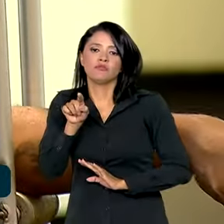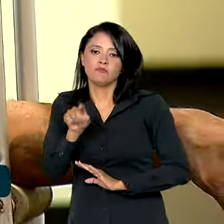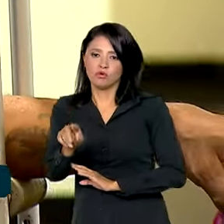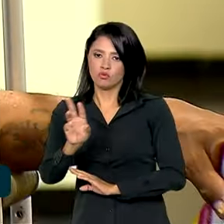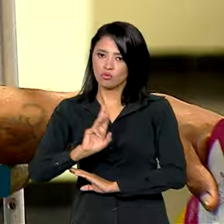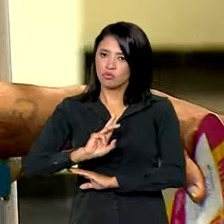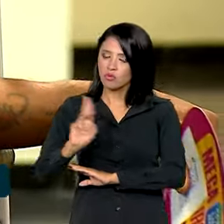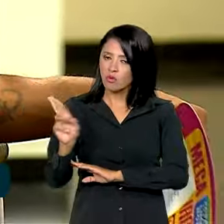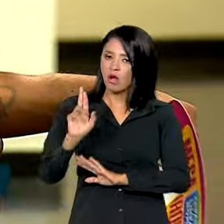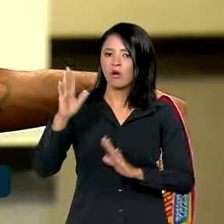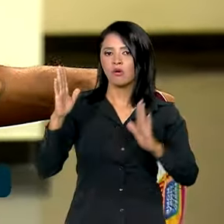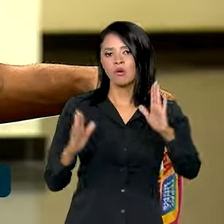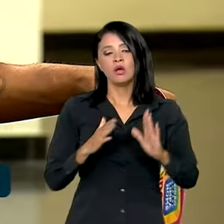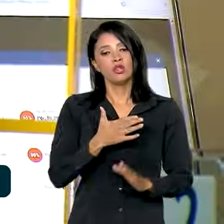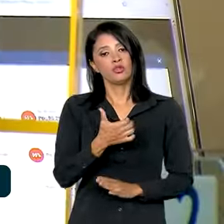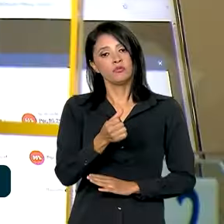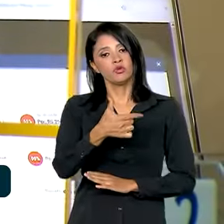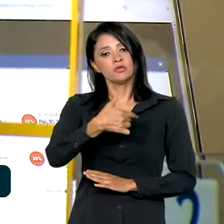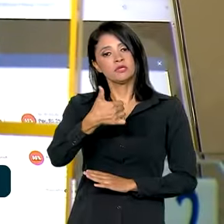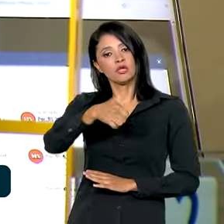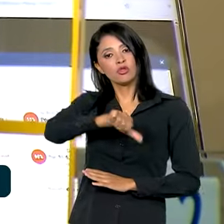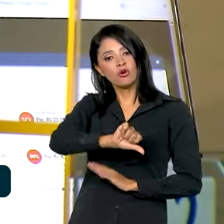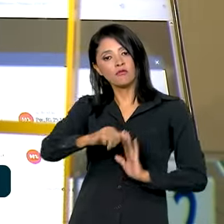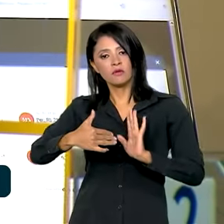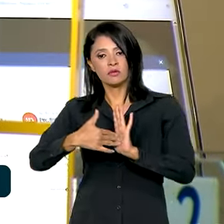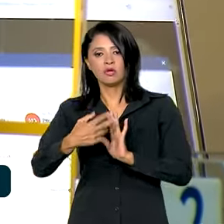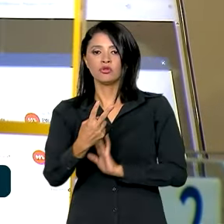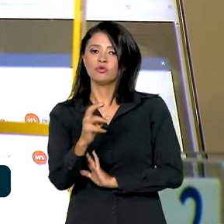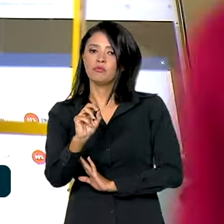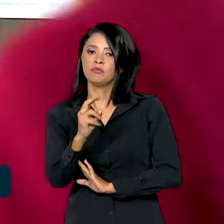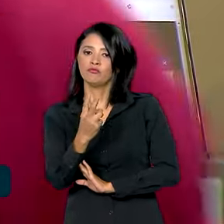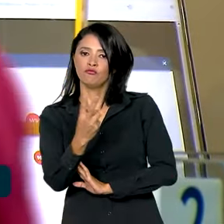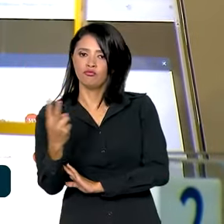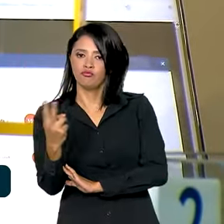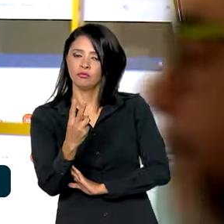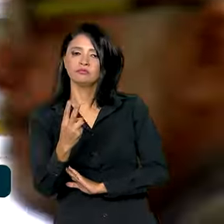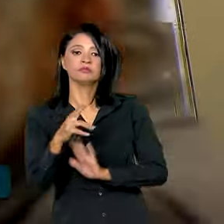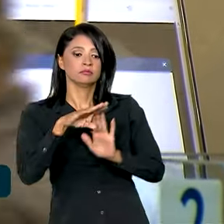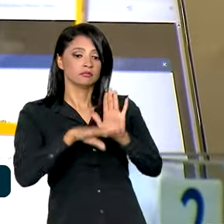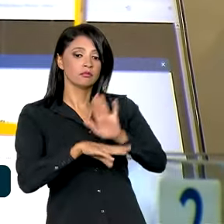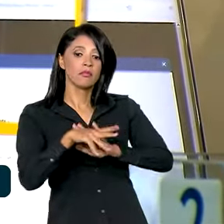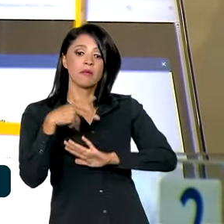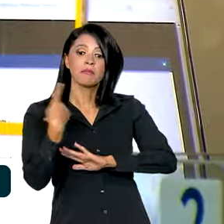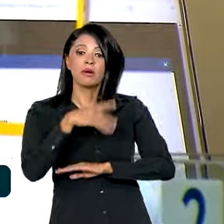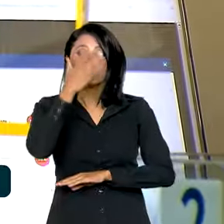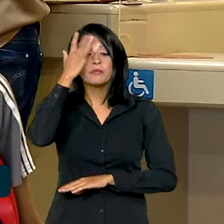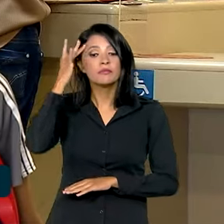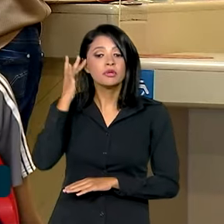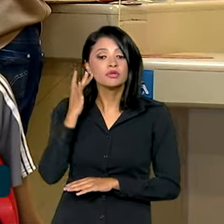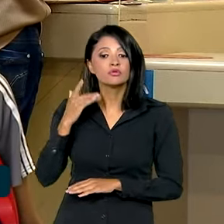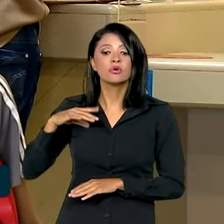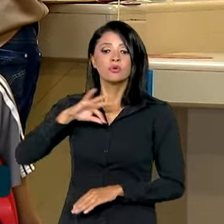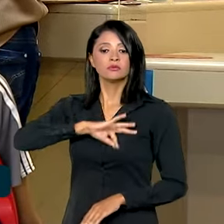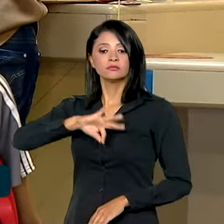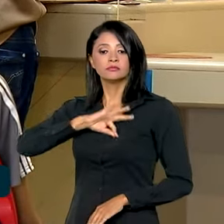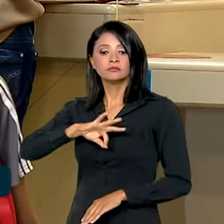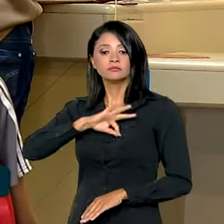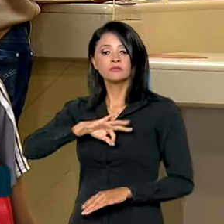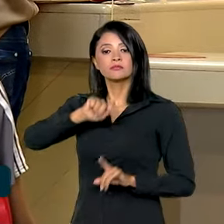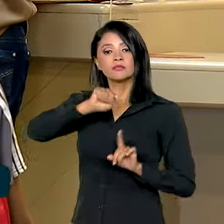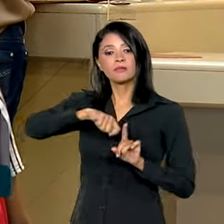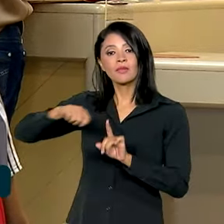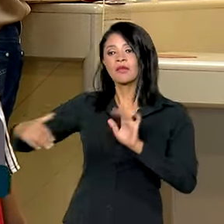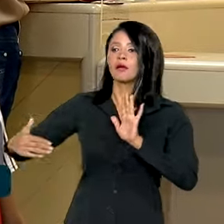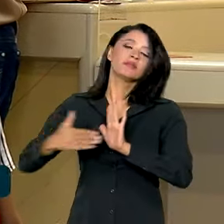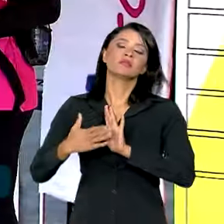negativadas entre 2019 e 2022. O programa é voltado para pessoas com renda bruta mensal, de até